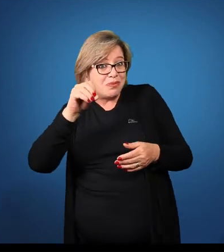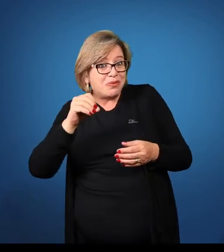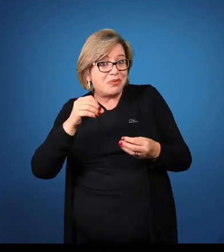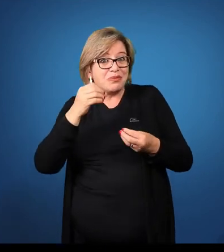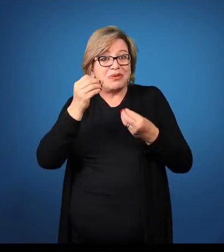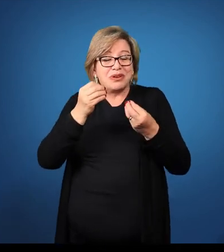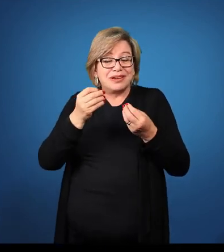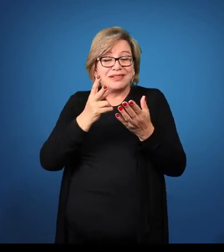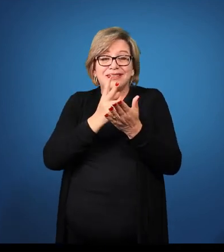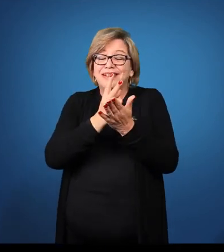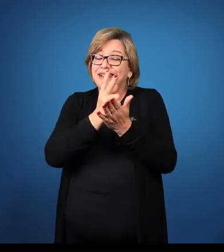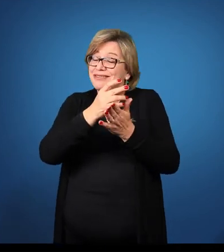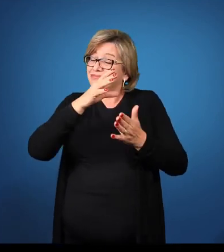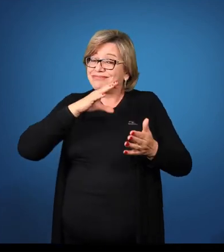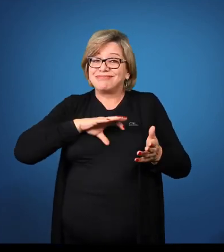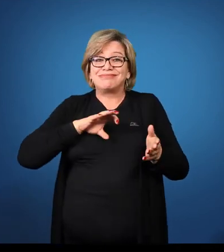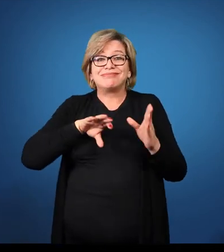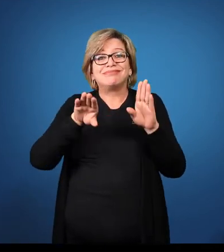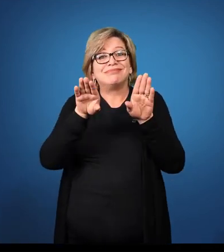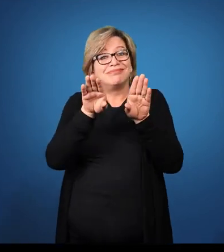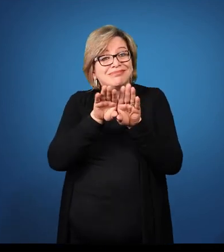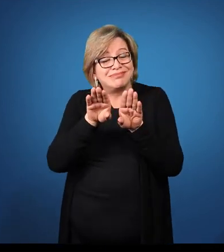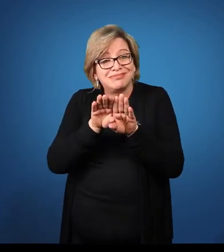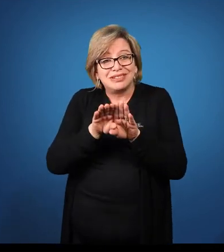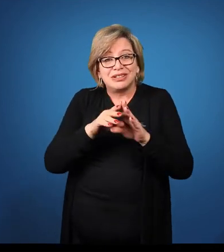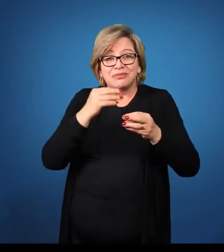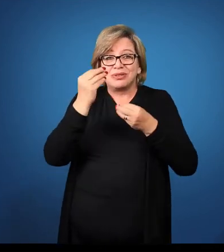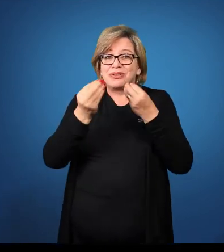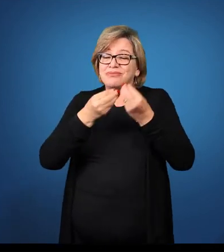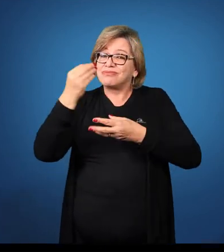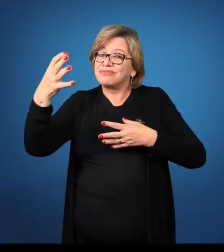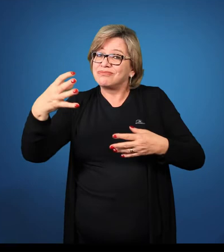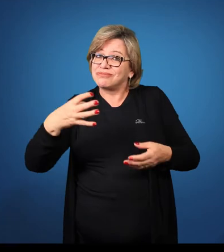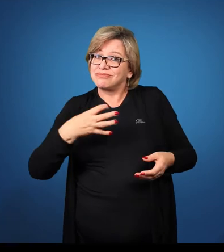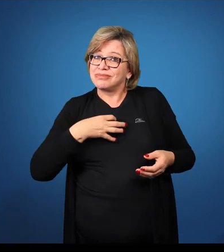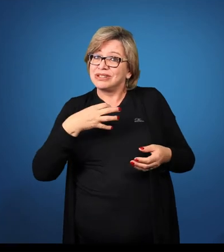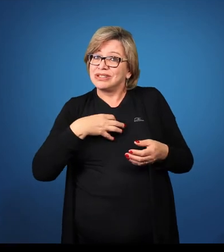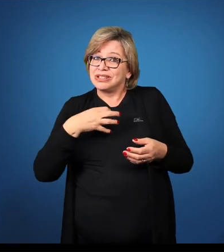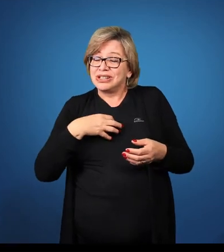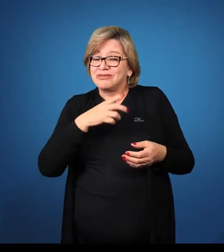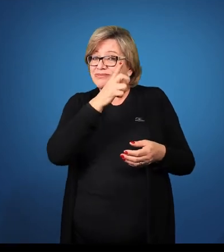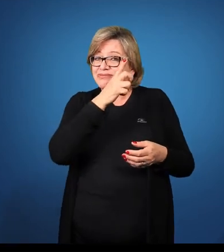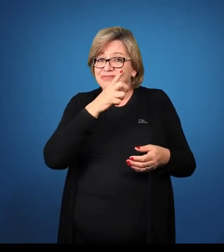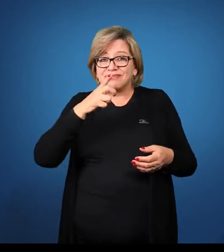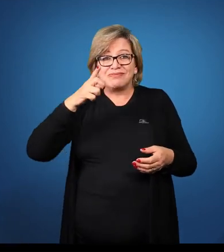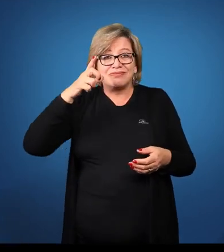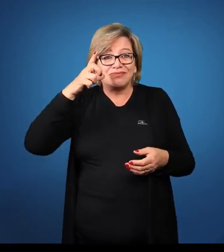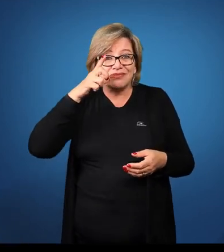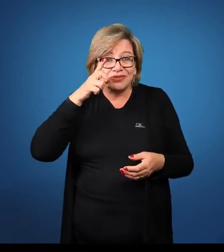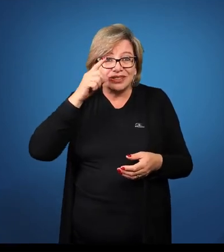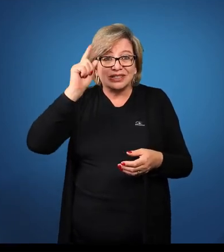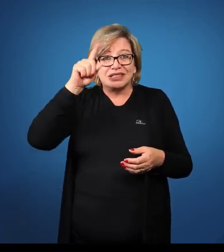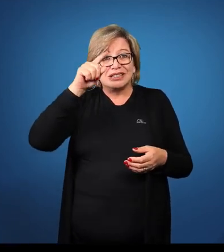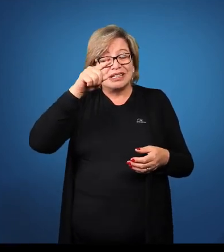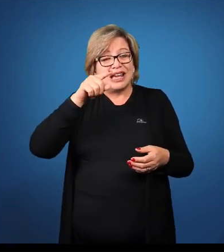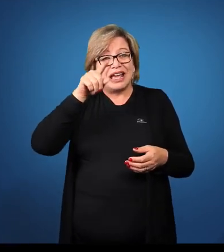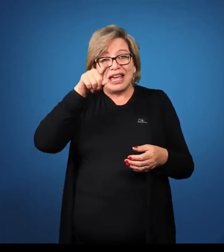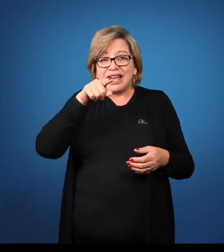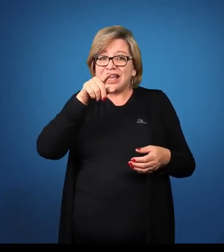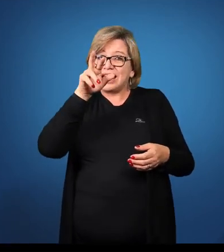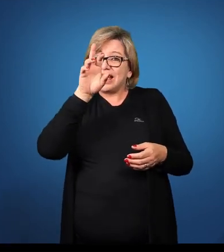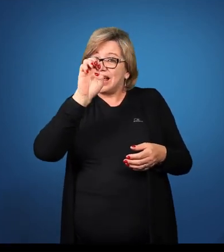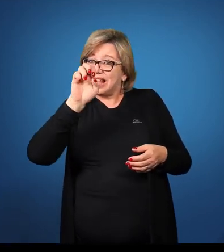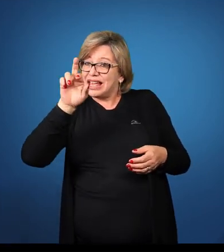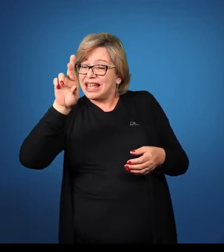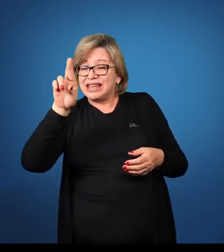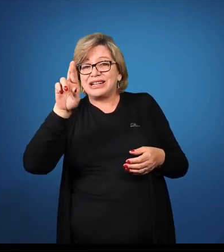nigérrimo. Porque a forma dele no latim é níger, termina em